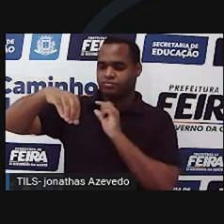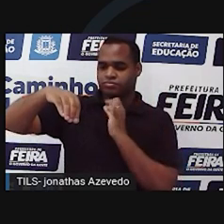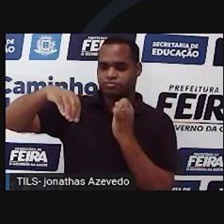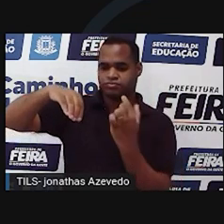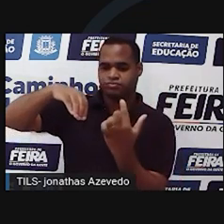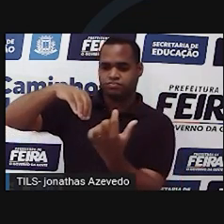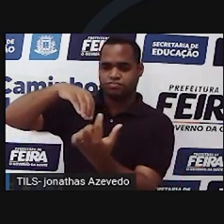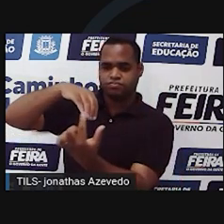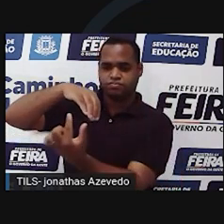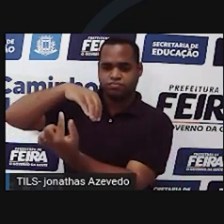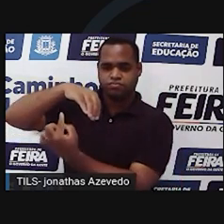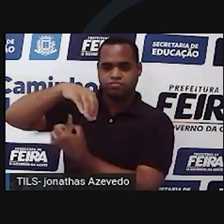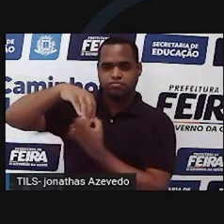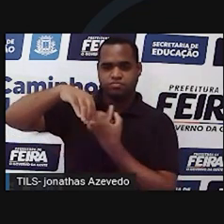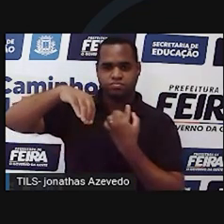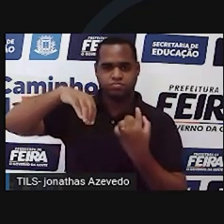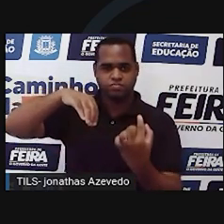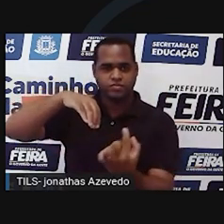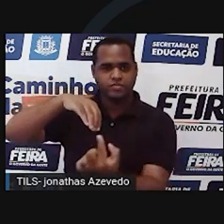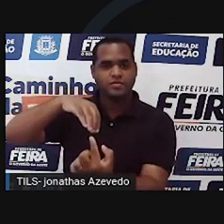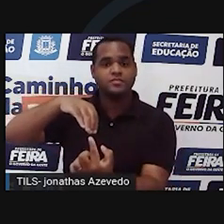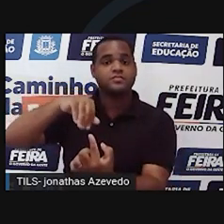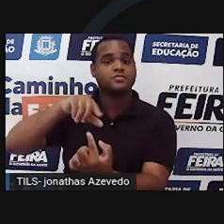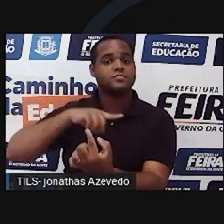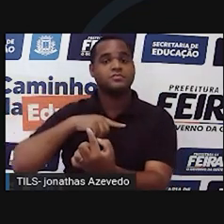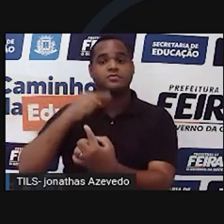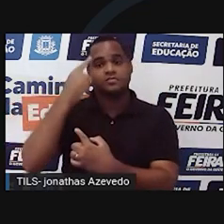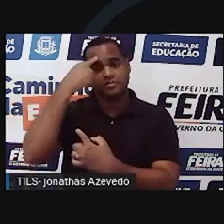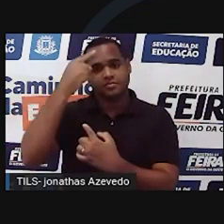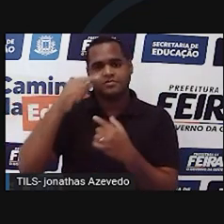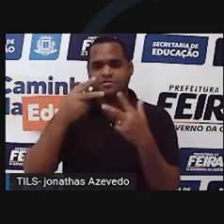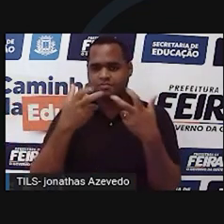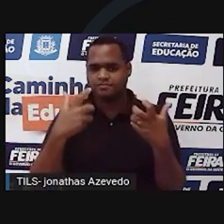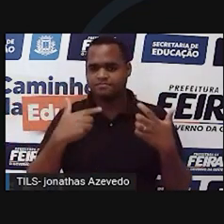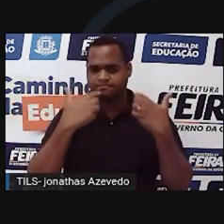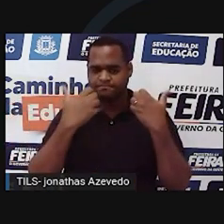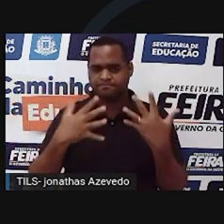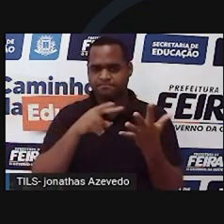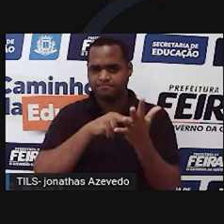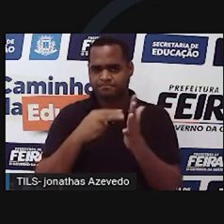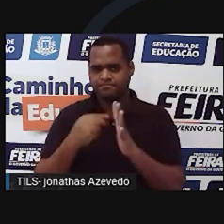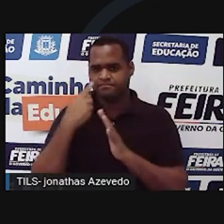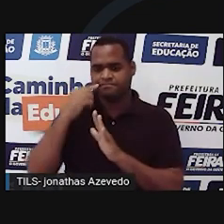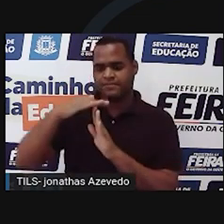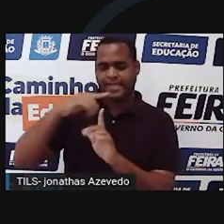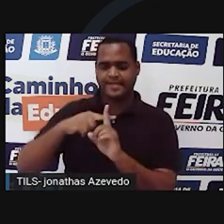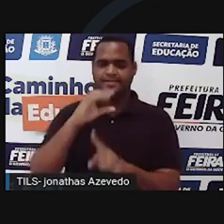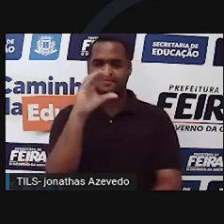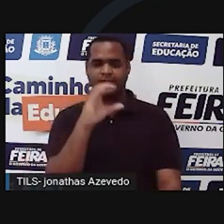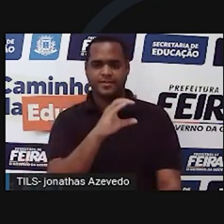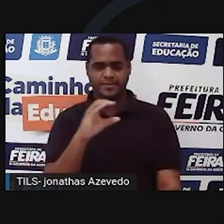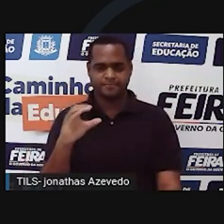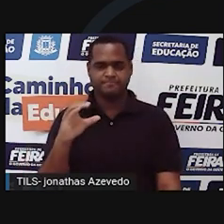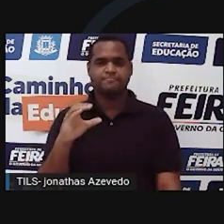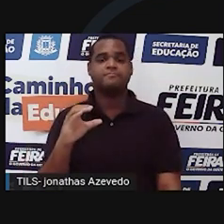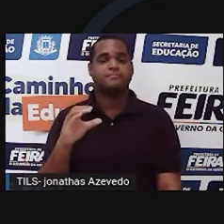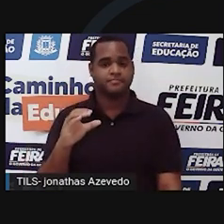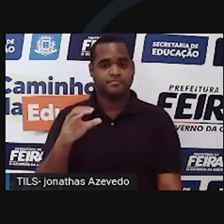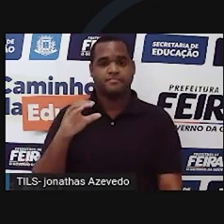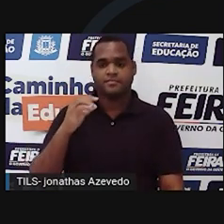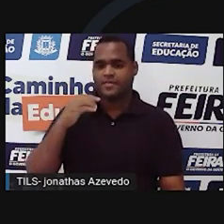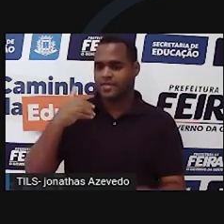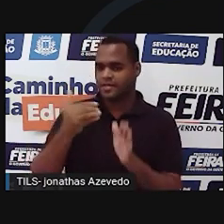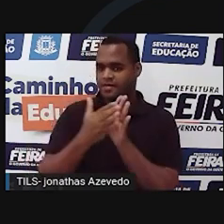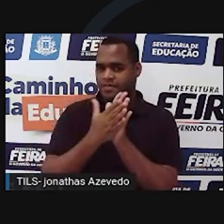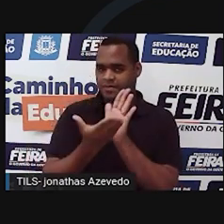giravam ao redor da Terra. Essa interpretação foi muito defendida pela Igreja Católica porque várias das passagens